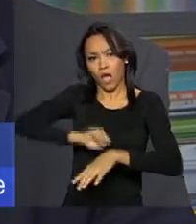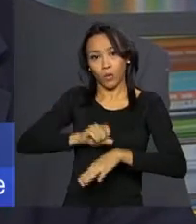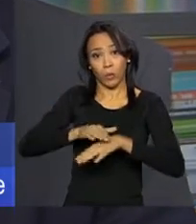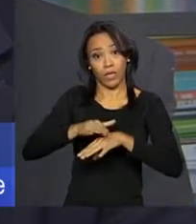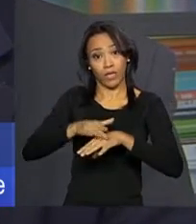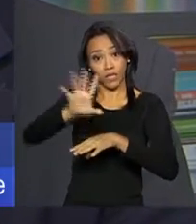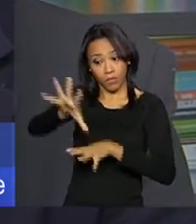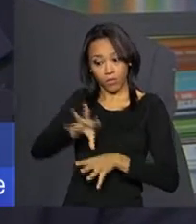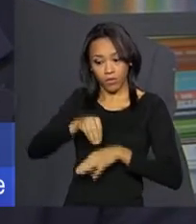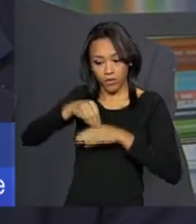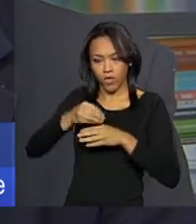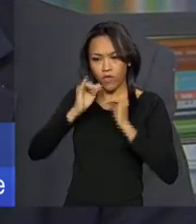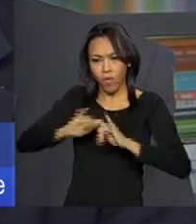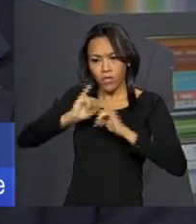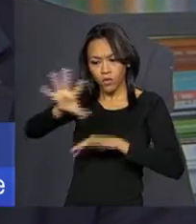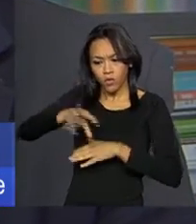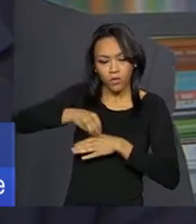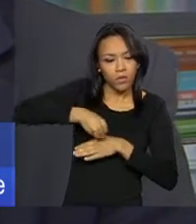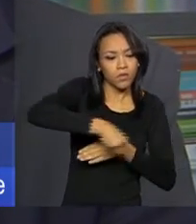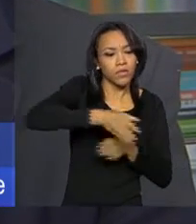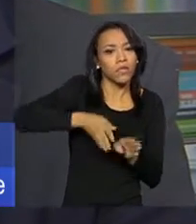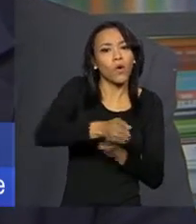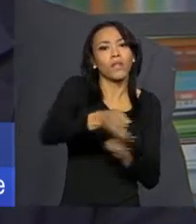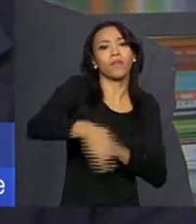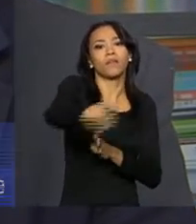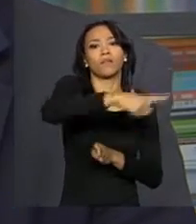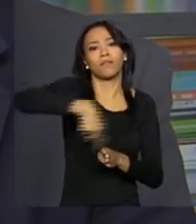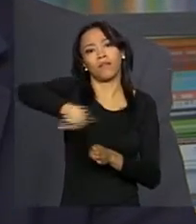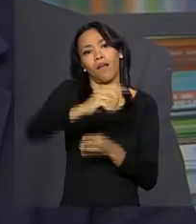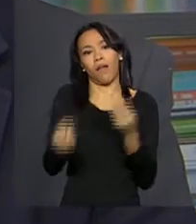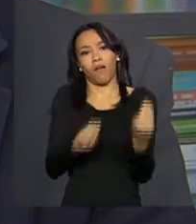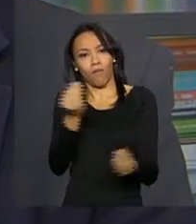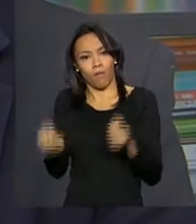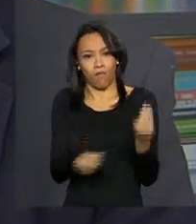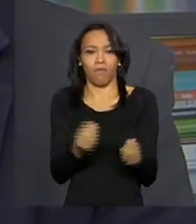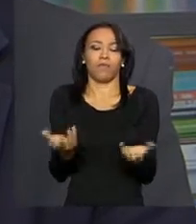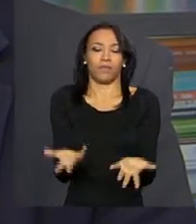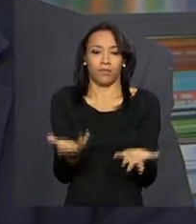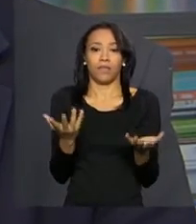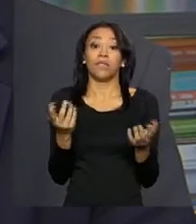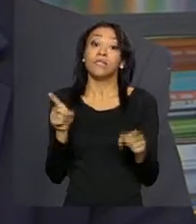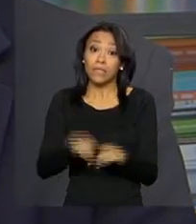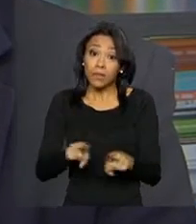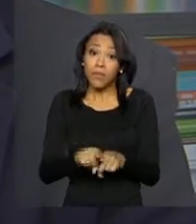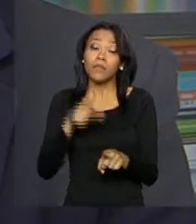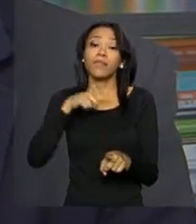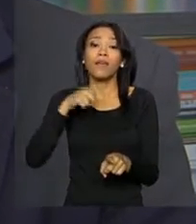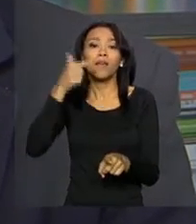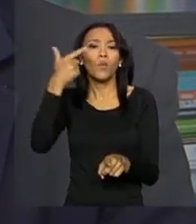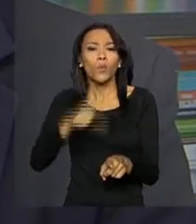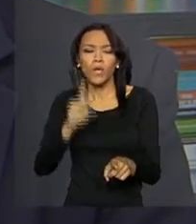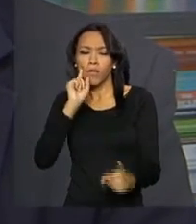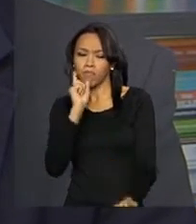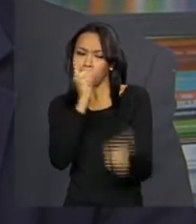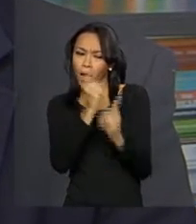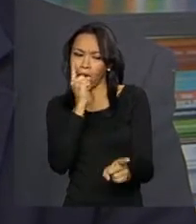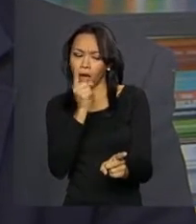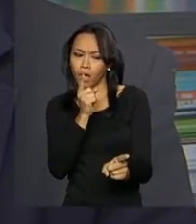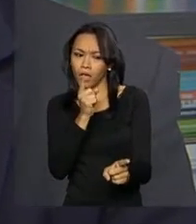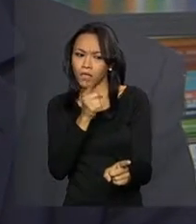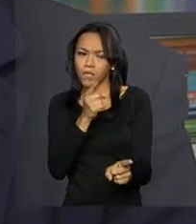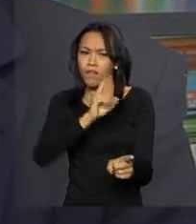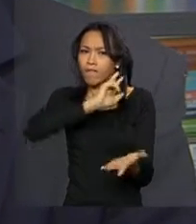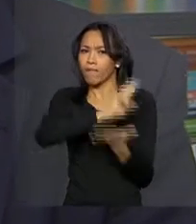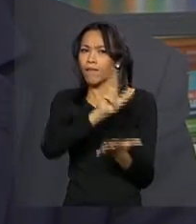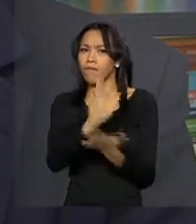população, desde o combate do vetor até a proteção individual que a pessoa deve ter. Além disso, ele trabalha os diagnósticos diferenciais em relação